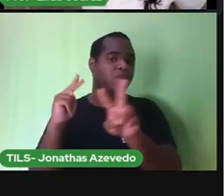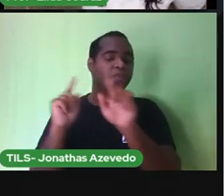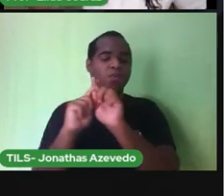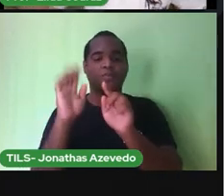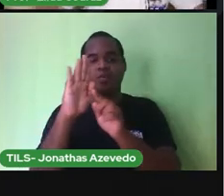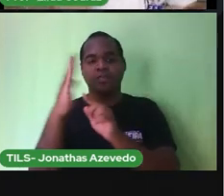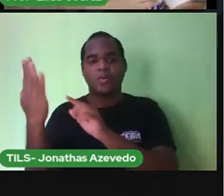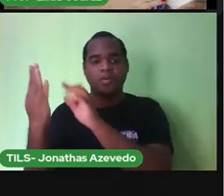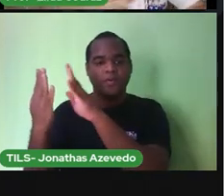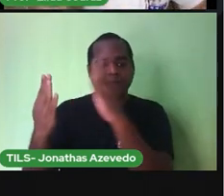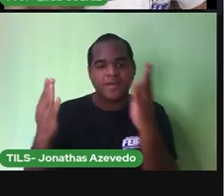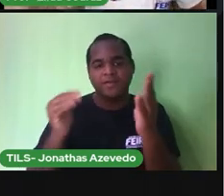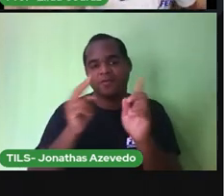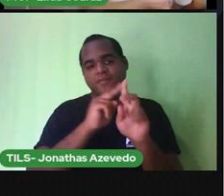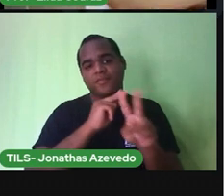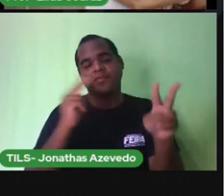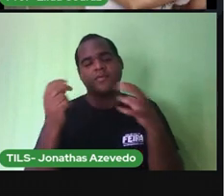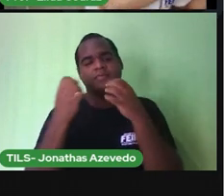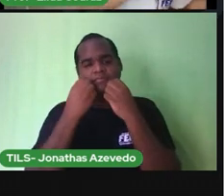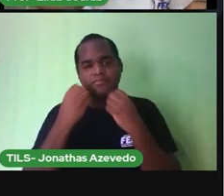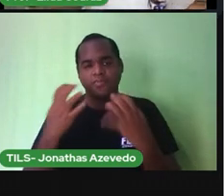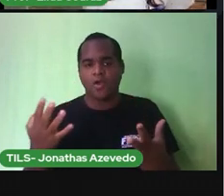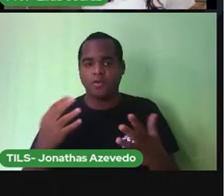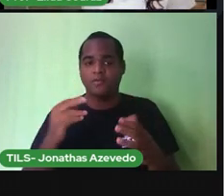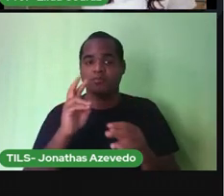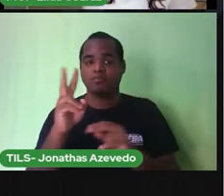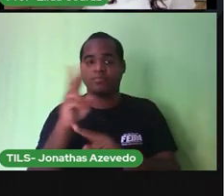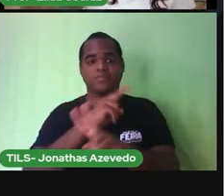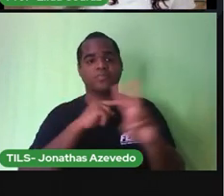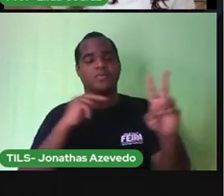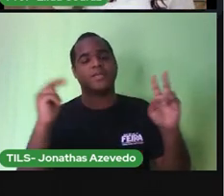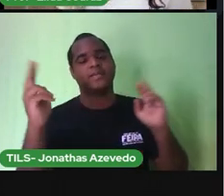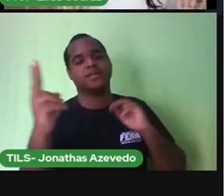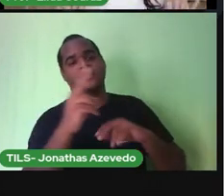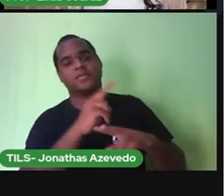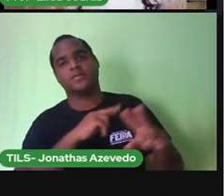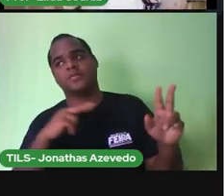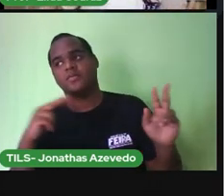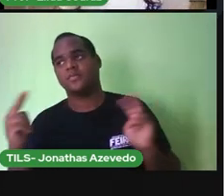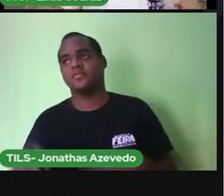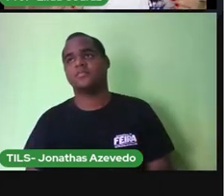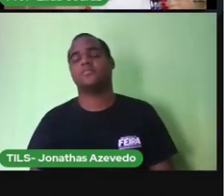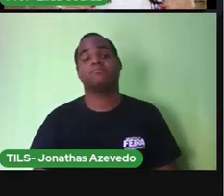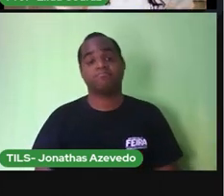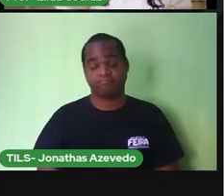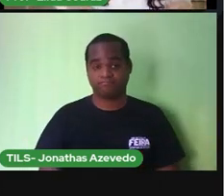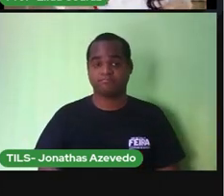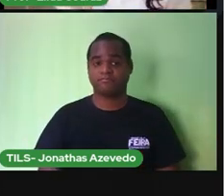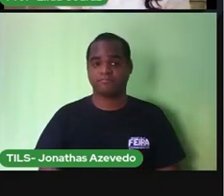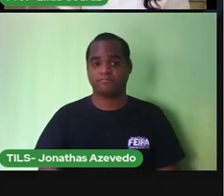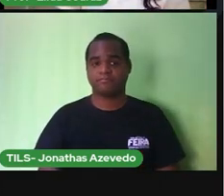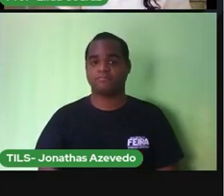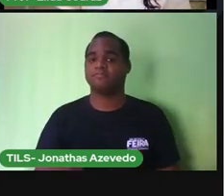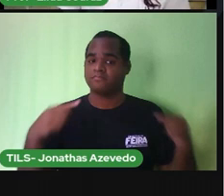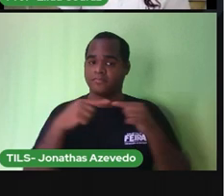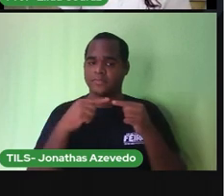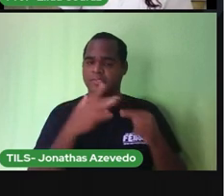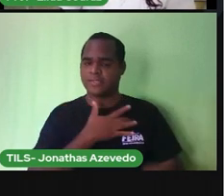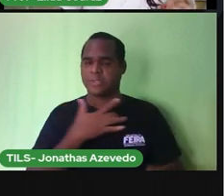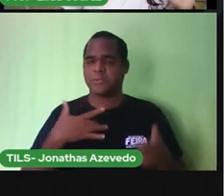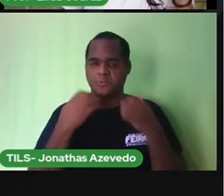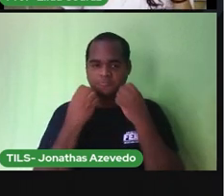e janela aberta pra que o vento possa entrar e circular isso mantém a nossa saúde